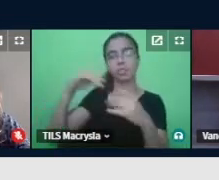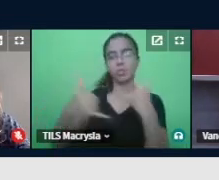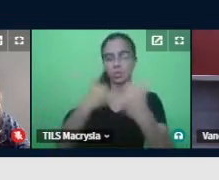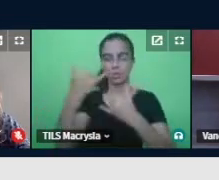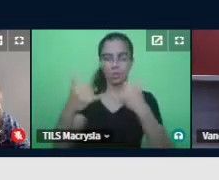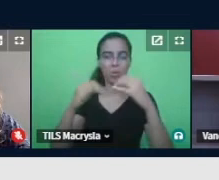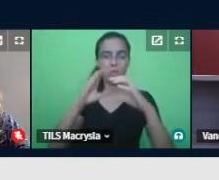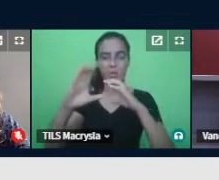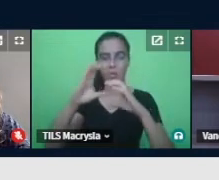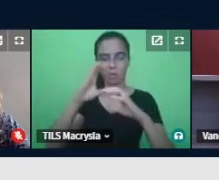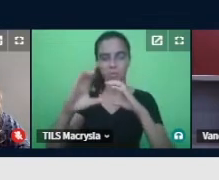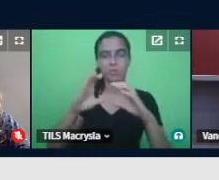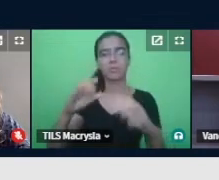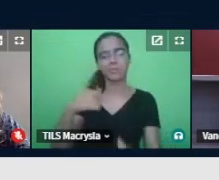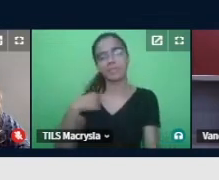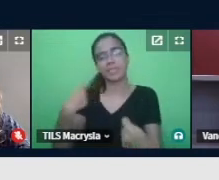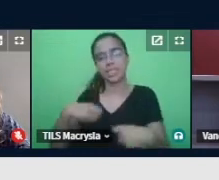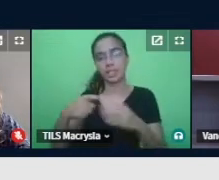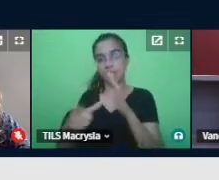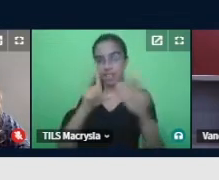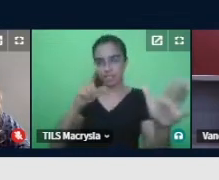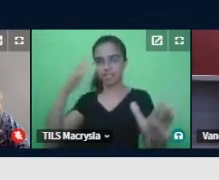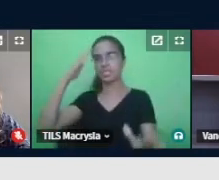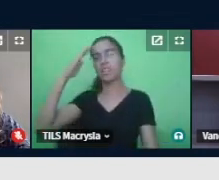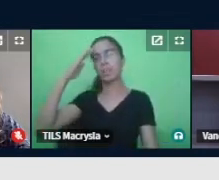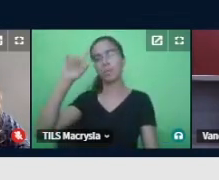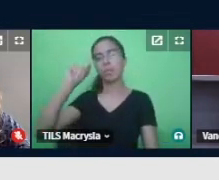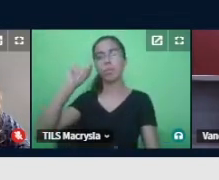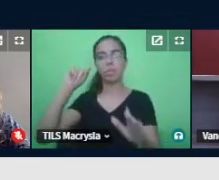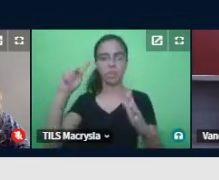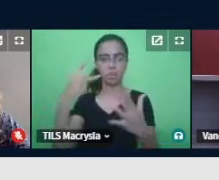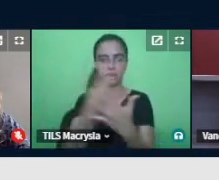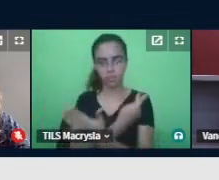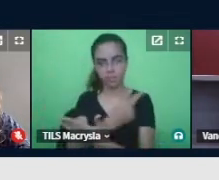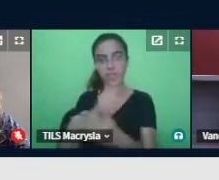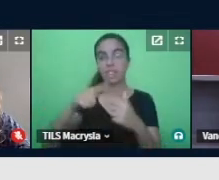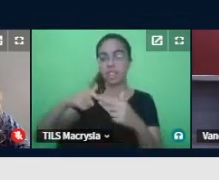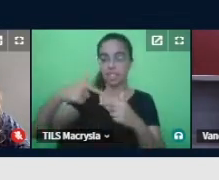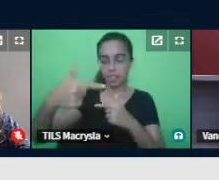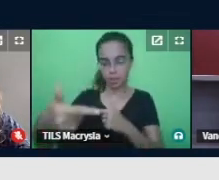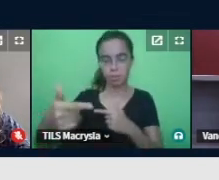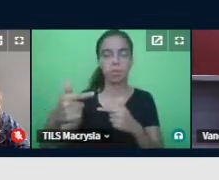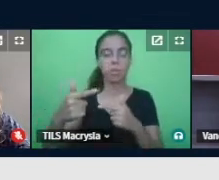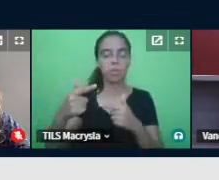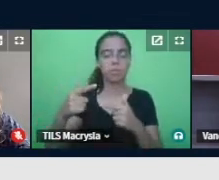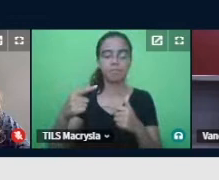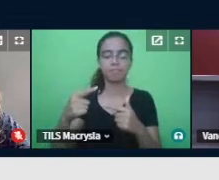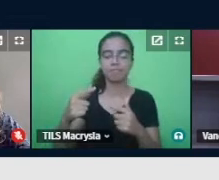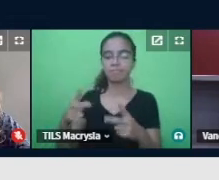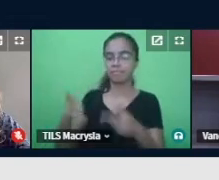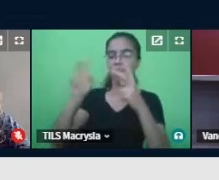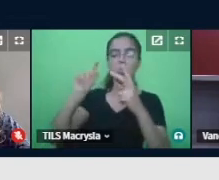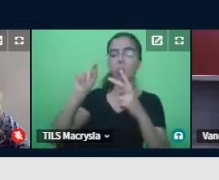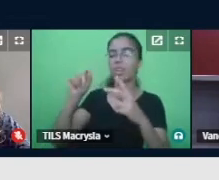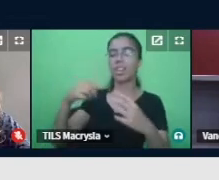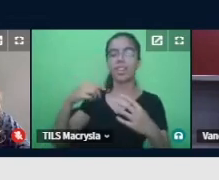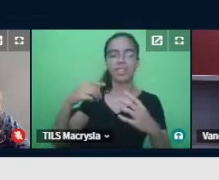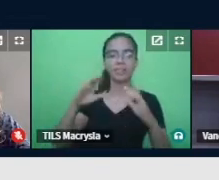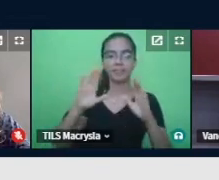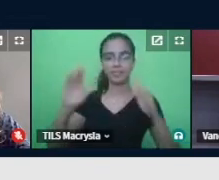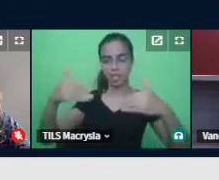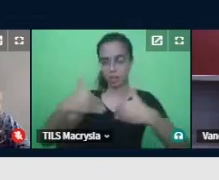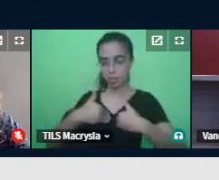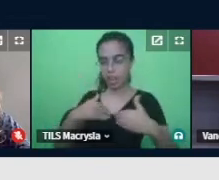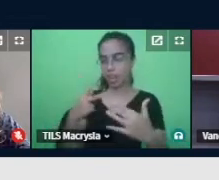Porque eu preciso saber disso primeiro, para depois saber como que o autismo pode impactar esse jogo comunicacional. nós